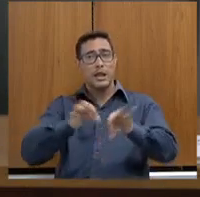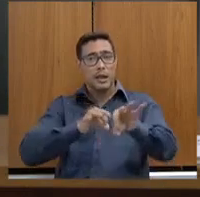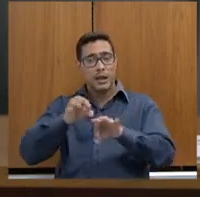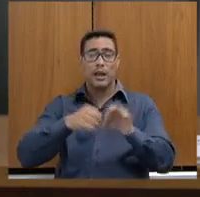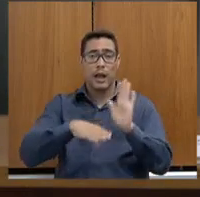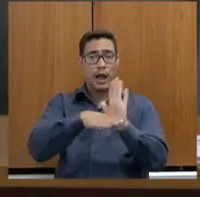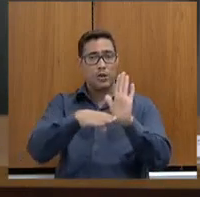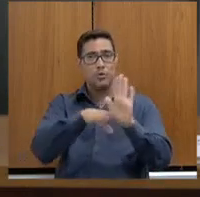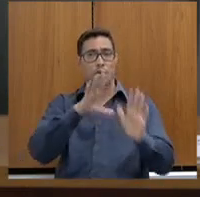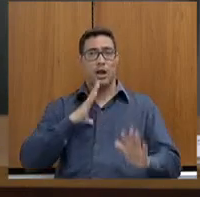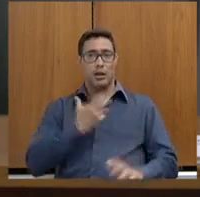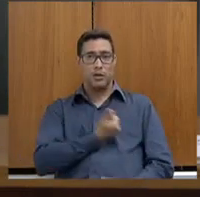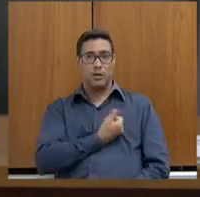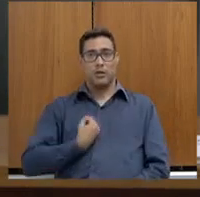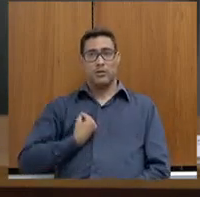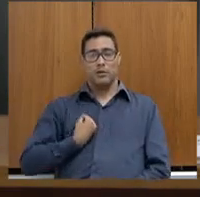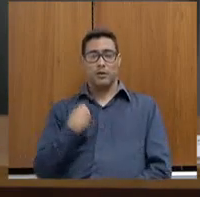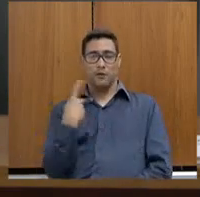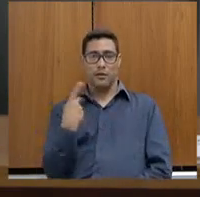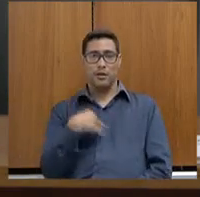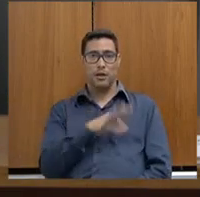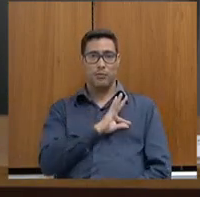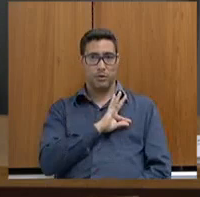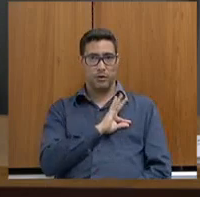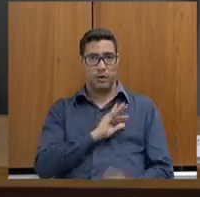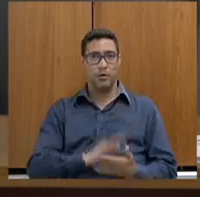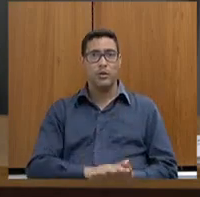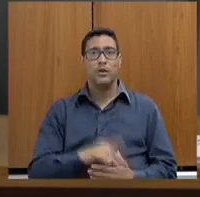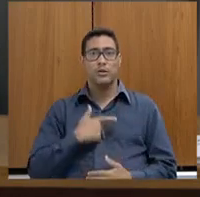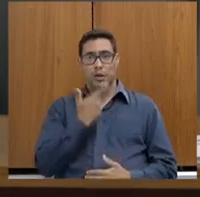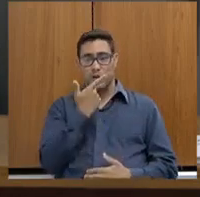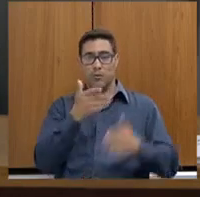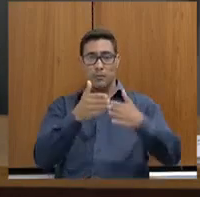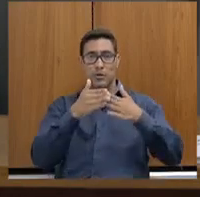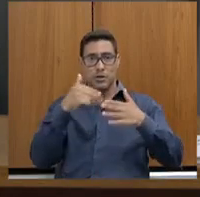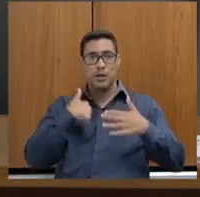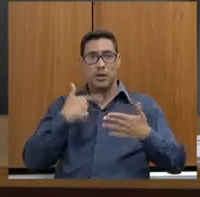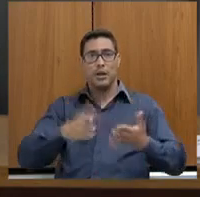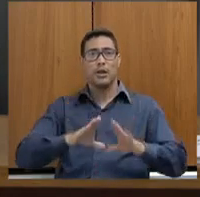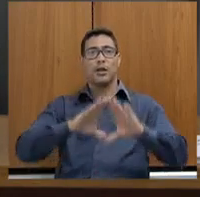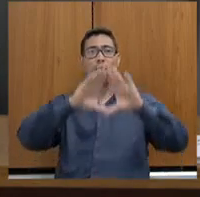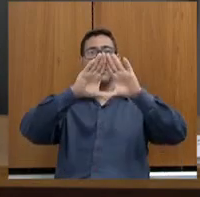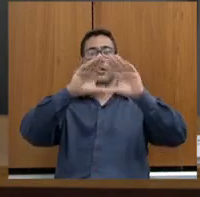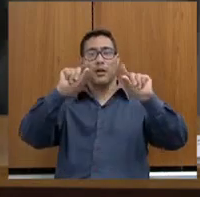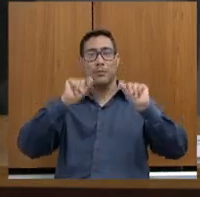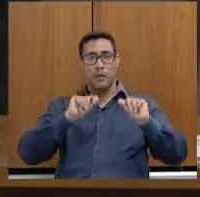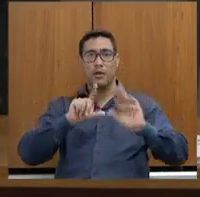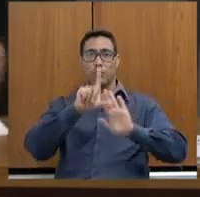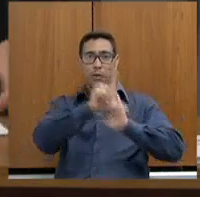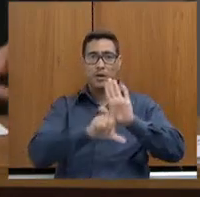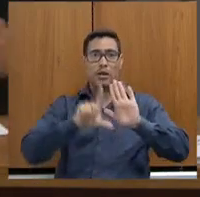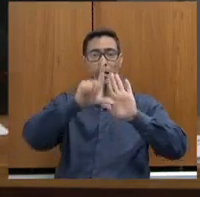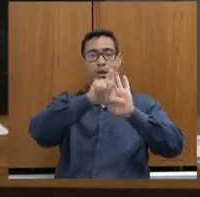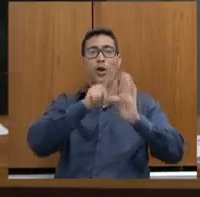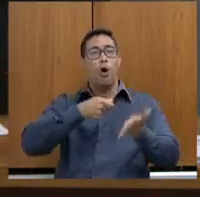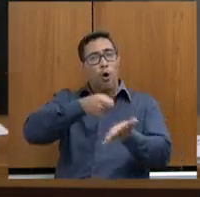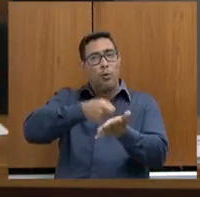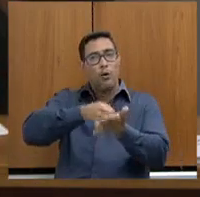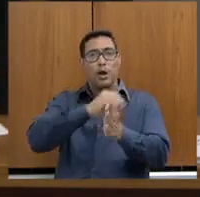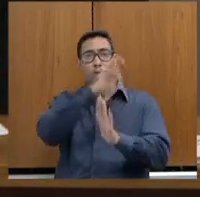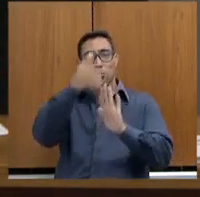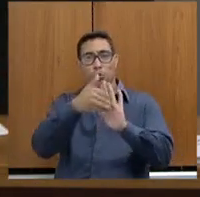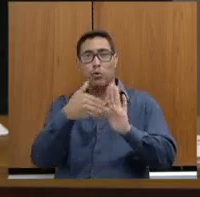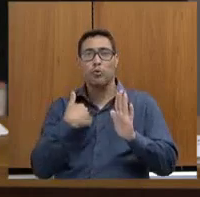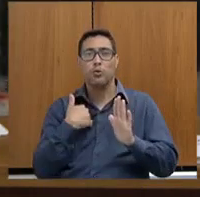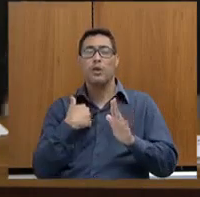policial. E até a gente quer, depois, fazer até um pedido aqui à Assembleia, que se transforme realmente em uma legislação obrigando a toda a segurança pública